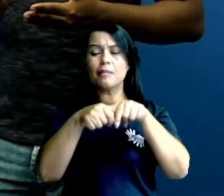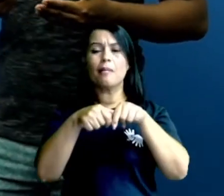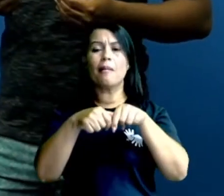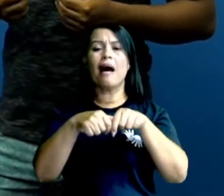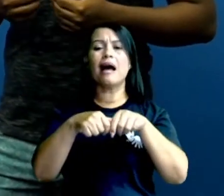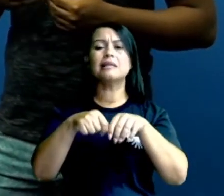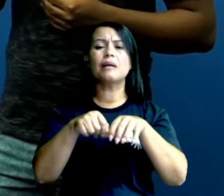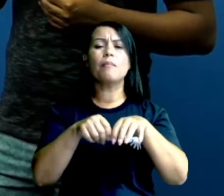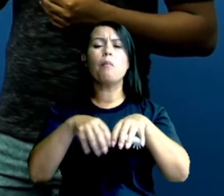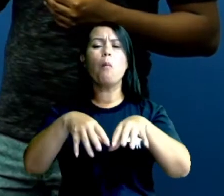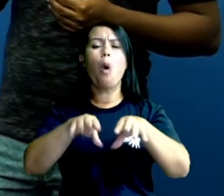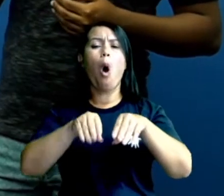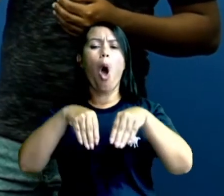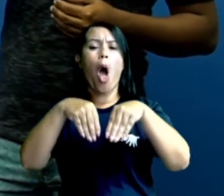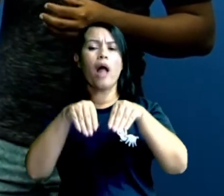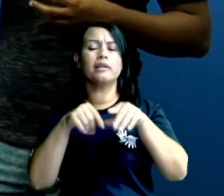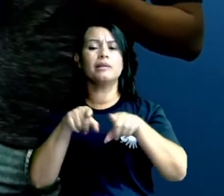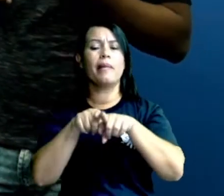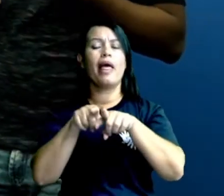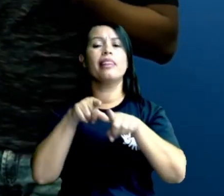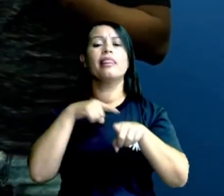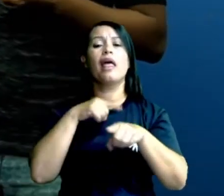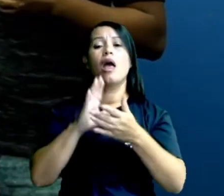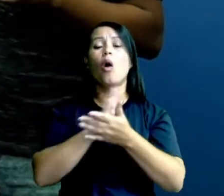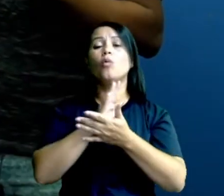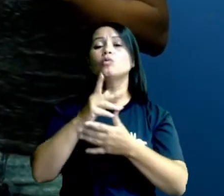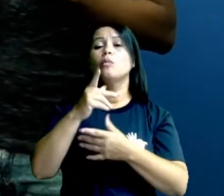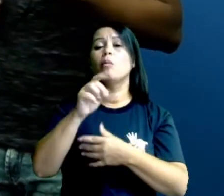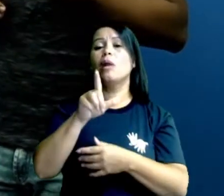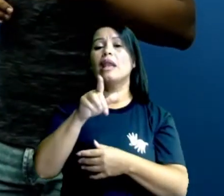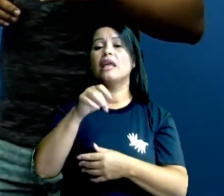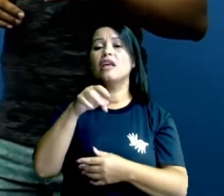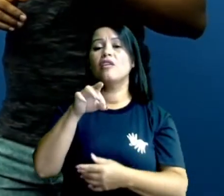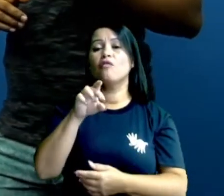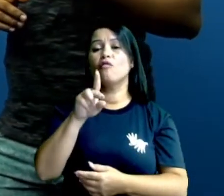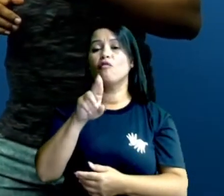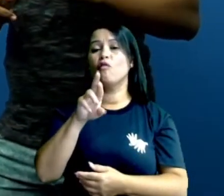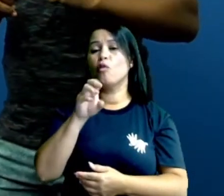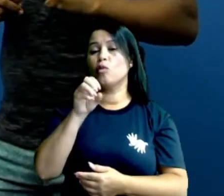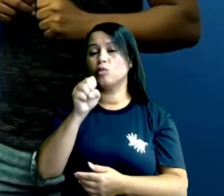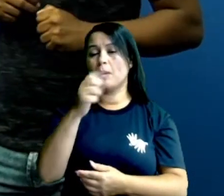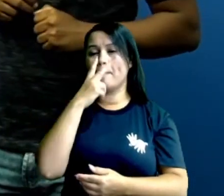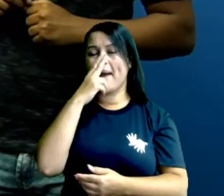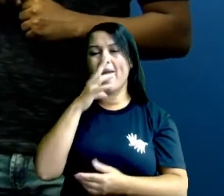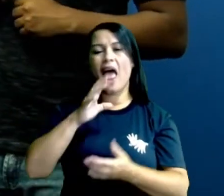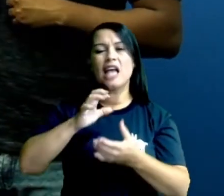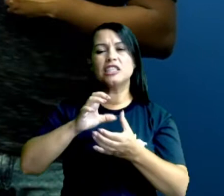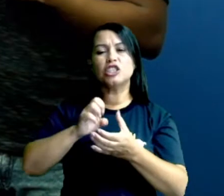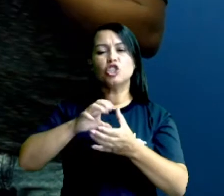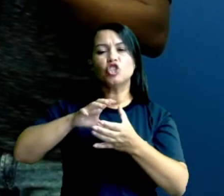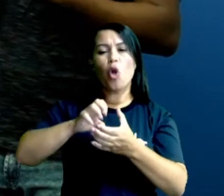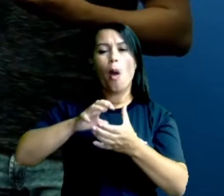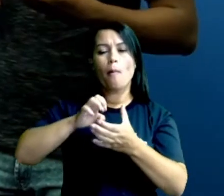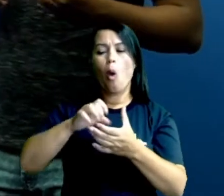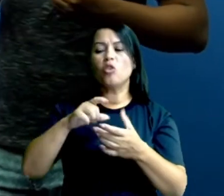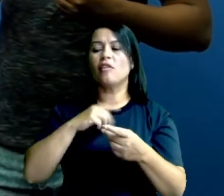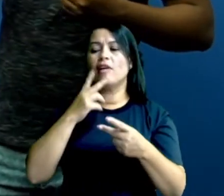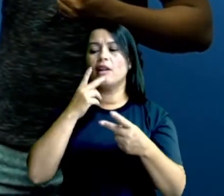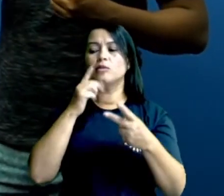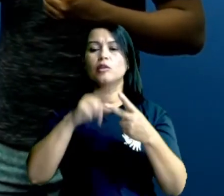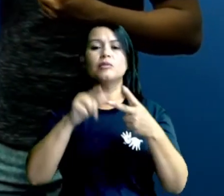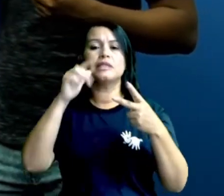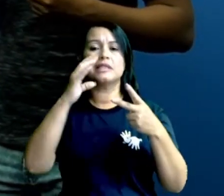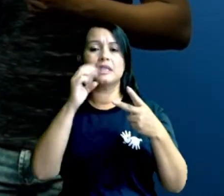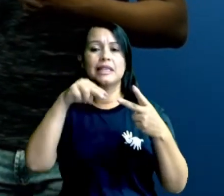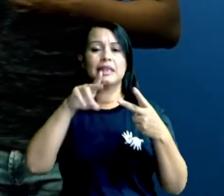falamos sobre os poríferos, que são as esponjas. Falamos sobre os quinidários, que são as águas-vivas,